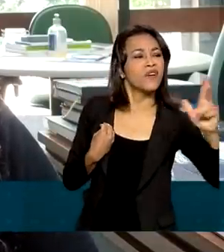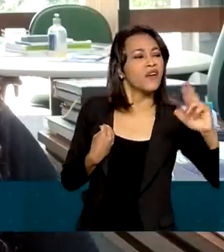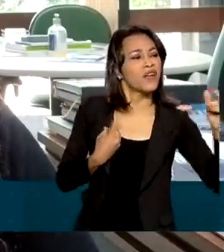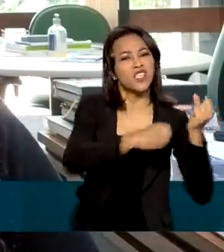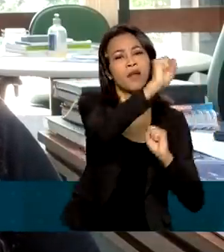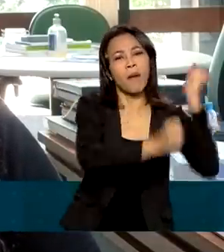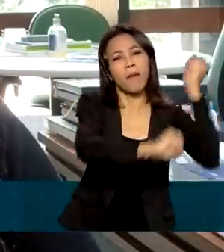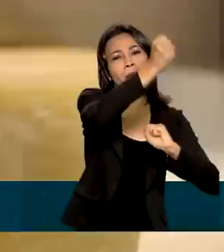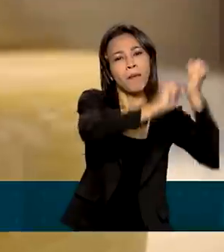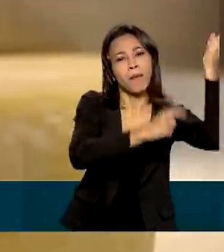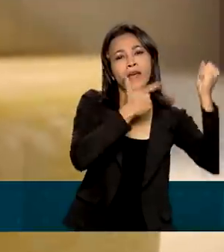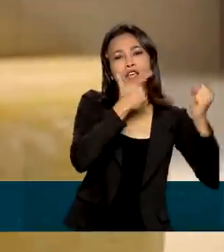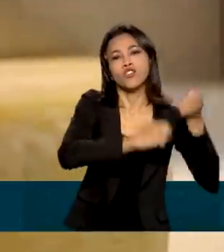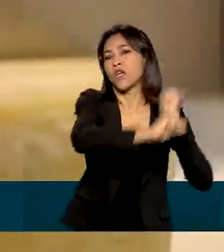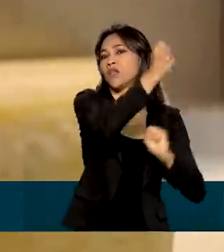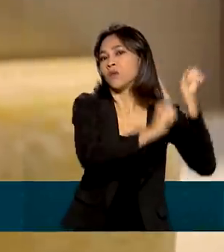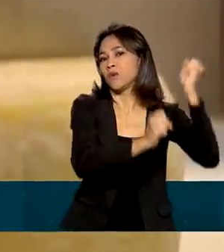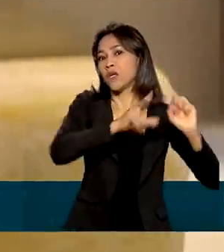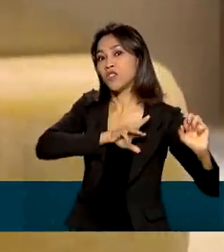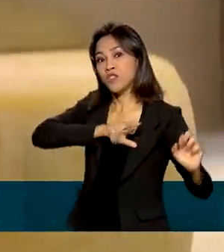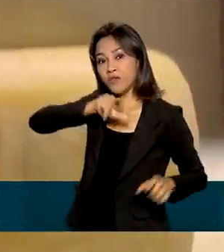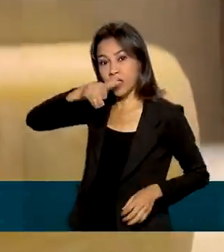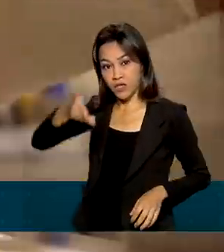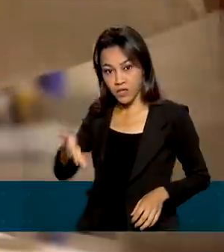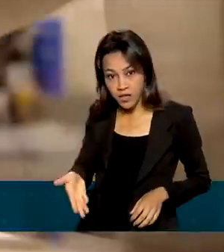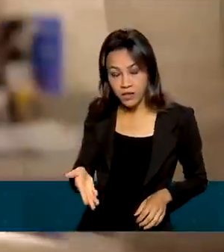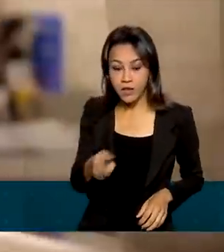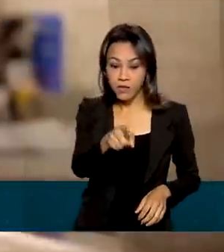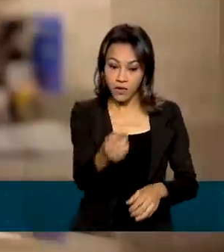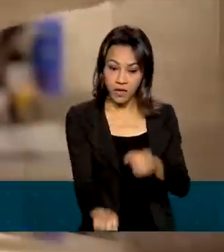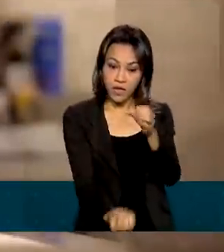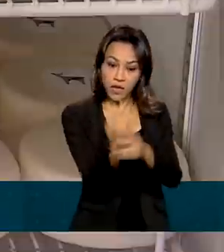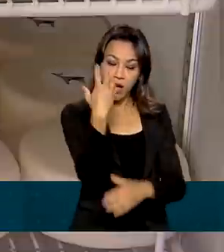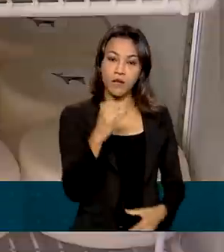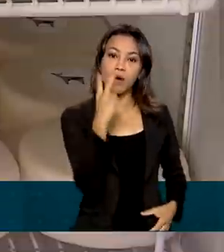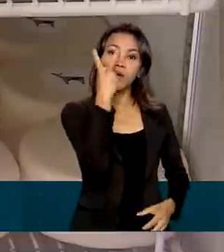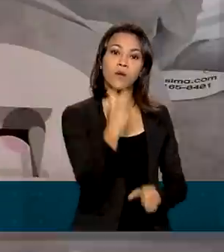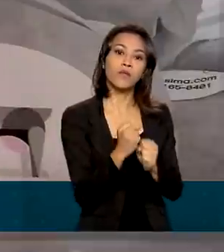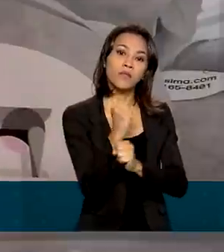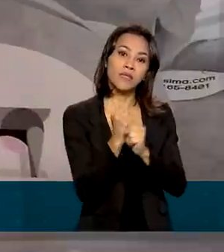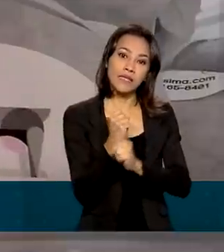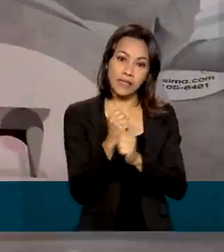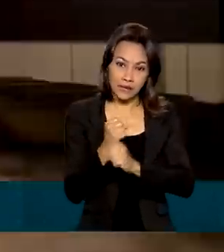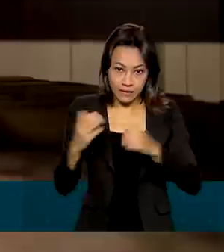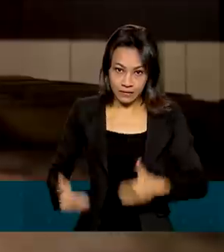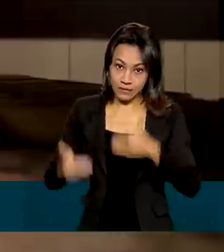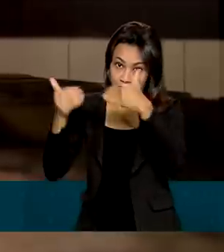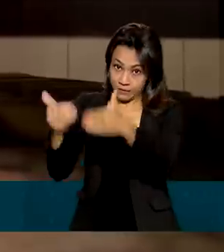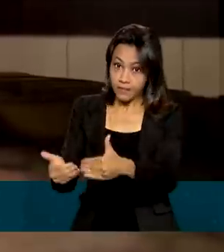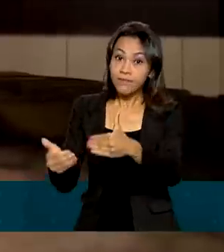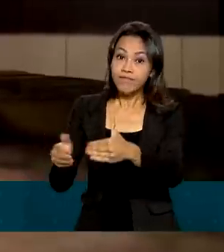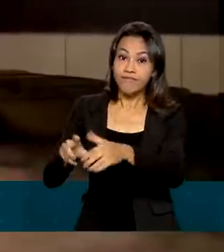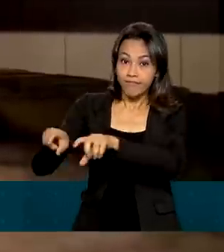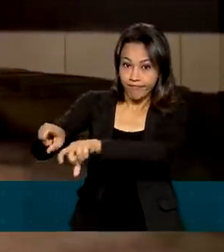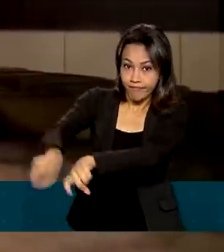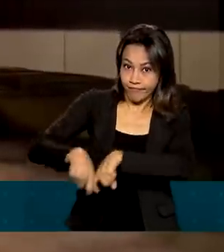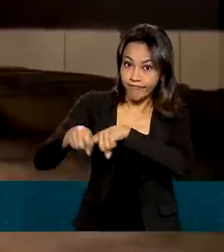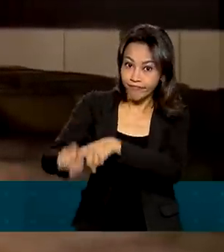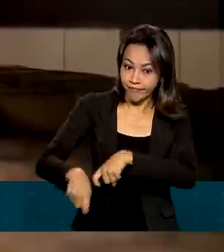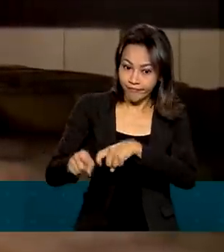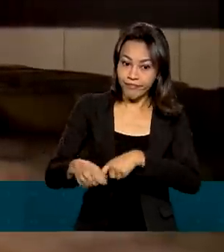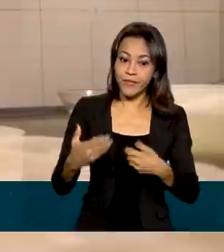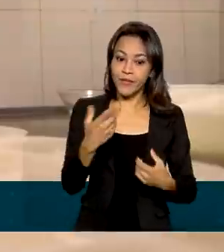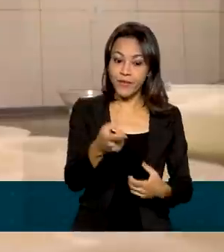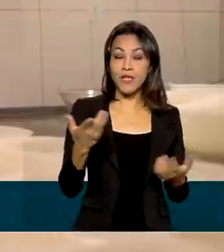industrializados. O selo Arte foi criado há dois anos pelo Ministério da Agricultura e hoje já está presente